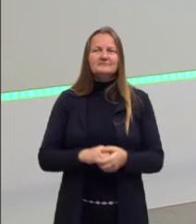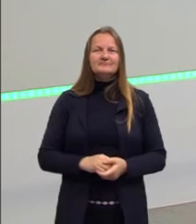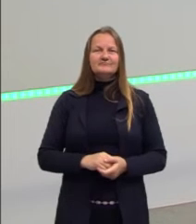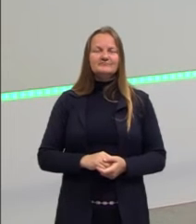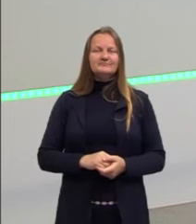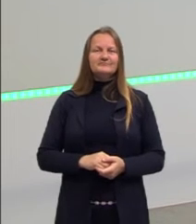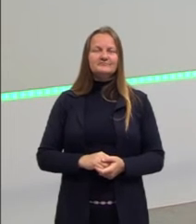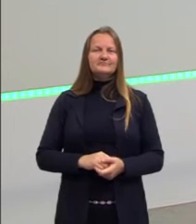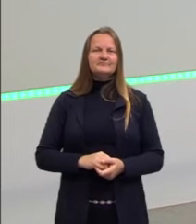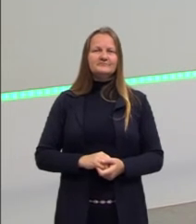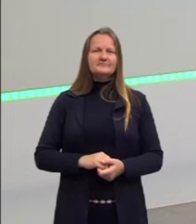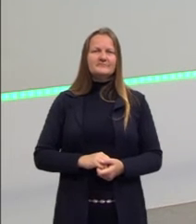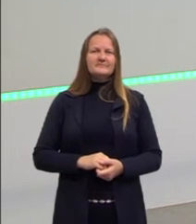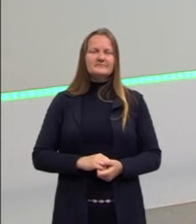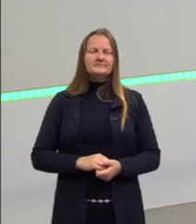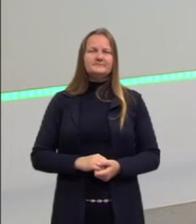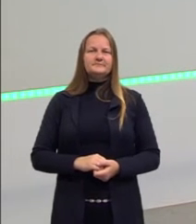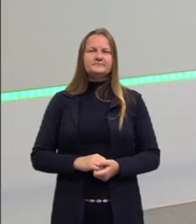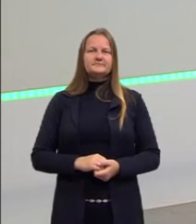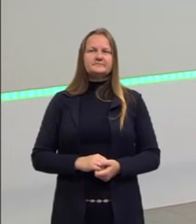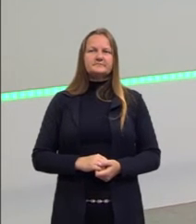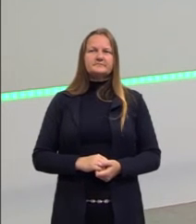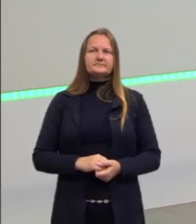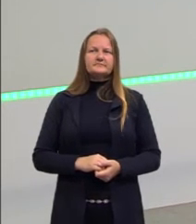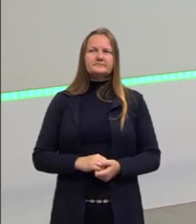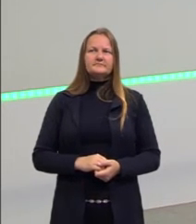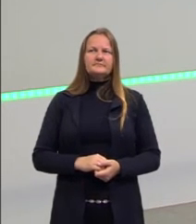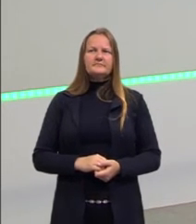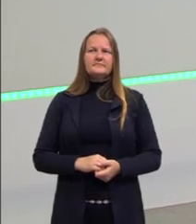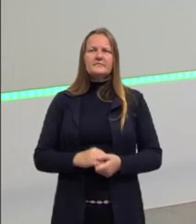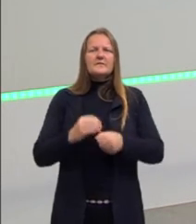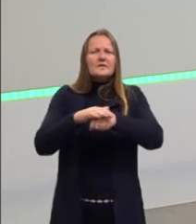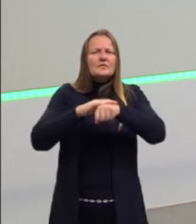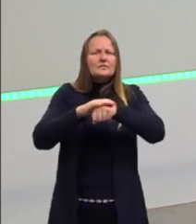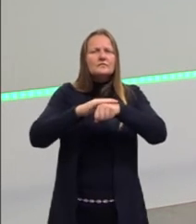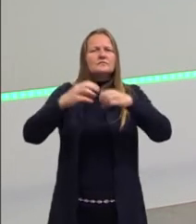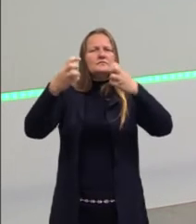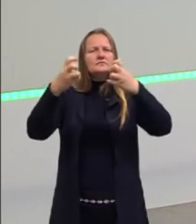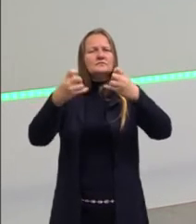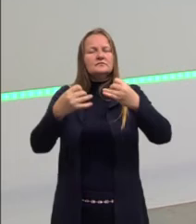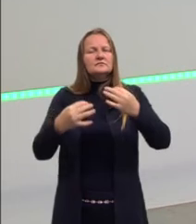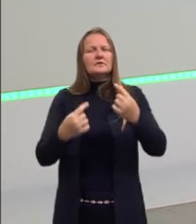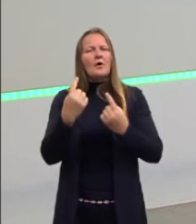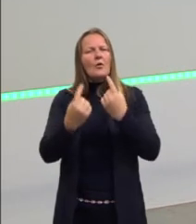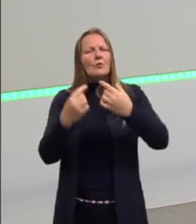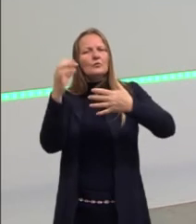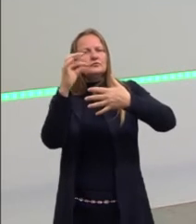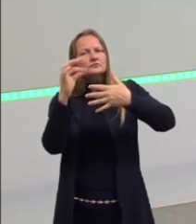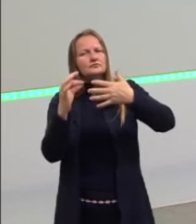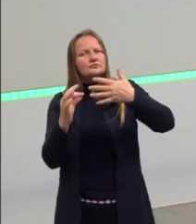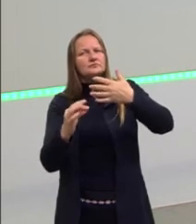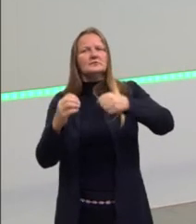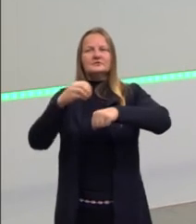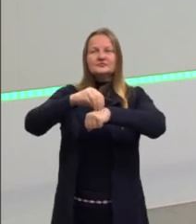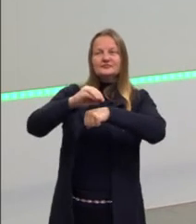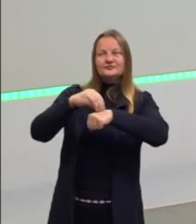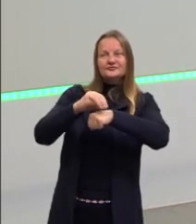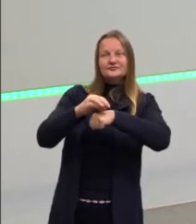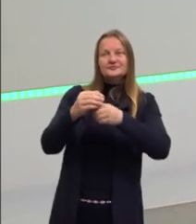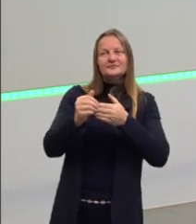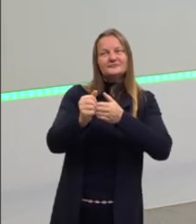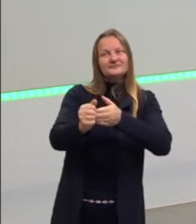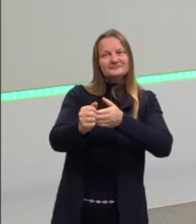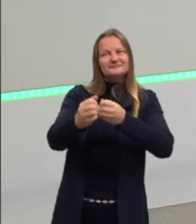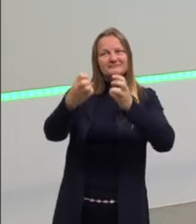um bem-estar? Vamos ver um pouquinho. Vou falar para vocês algumas coisas, algumas dicas, uns guias,